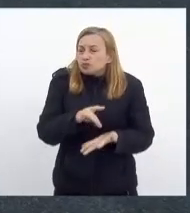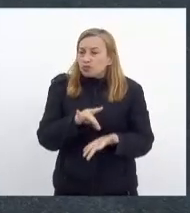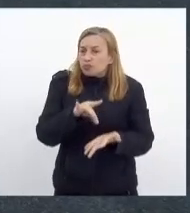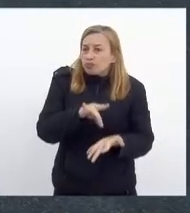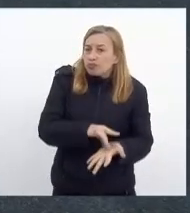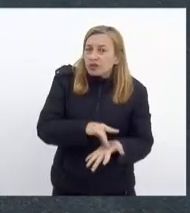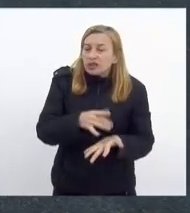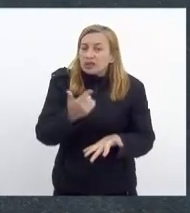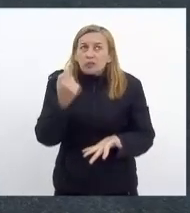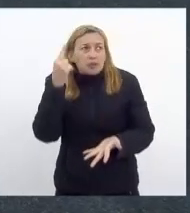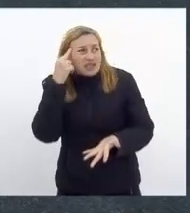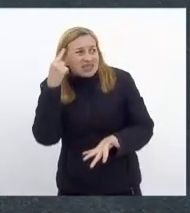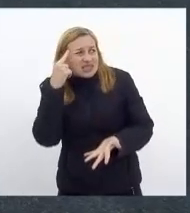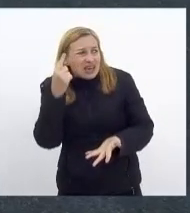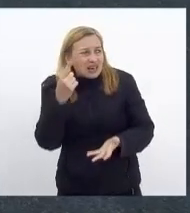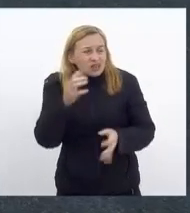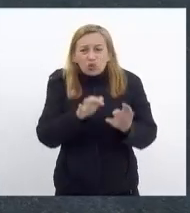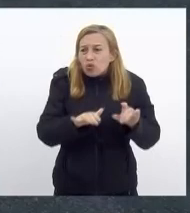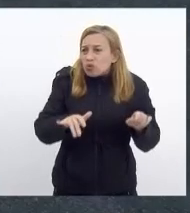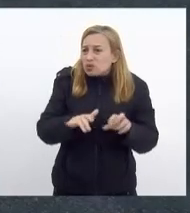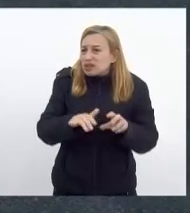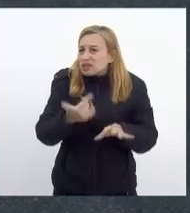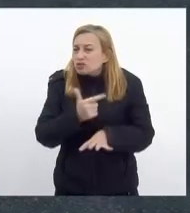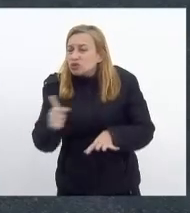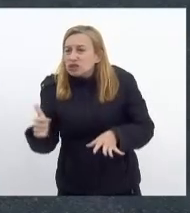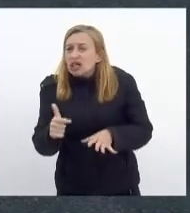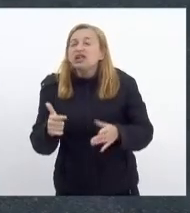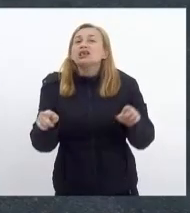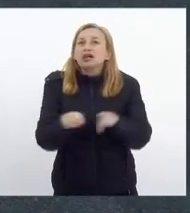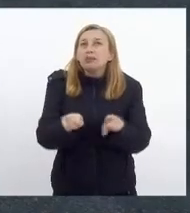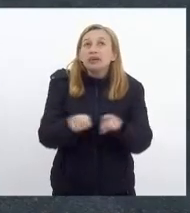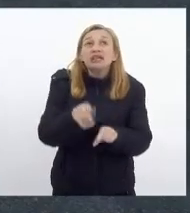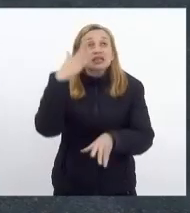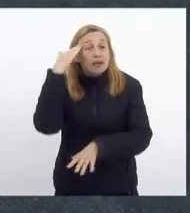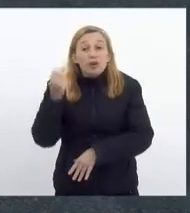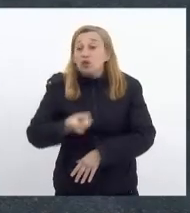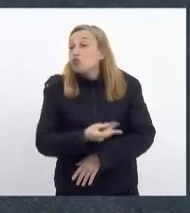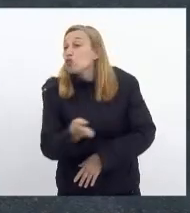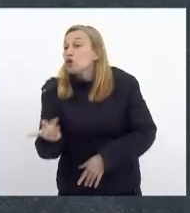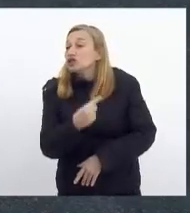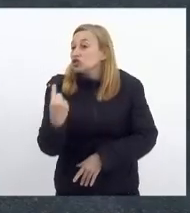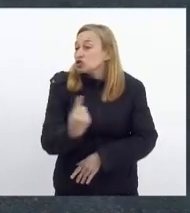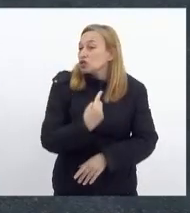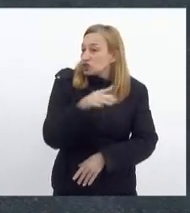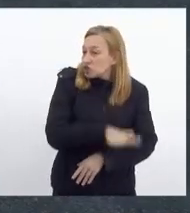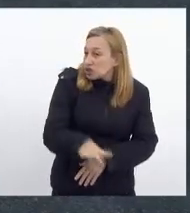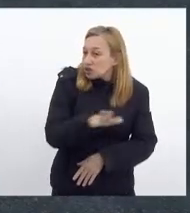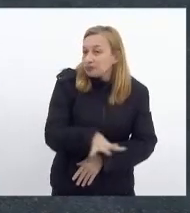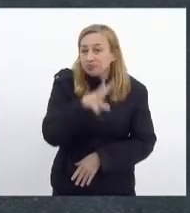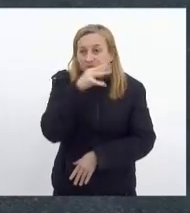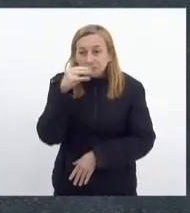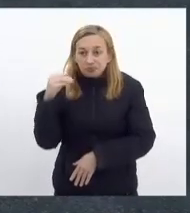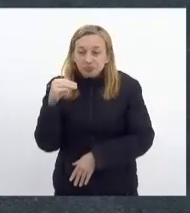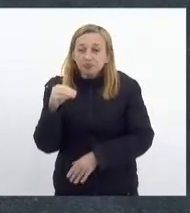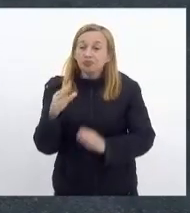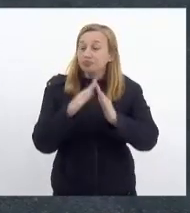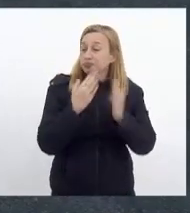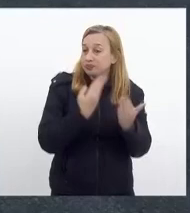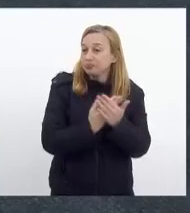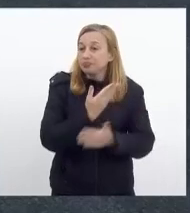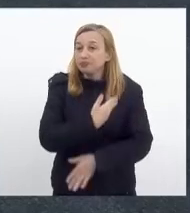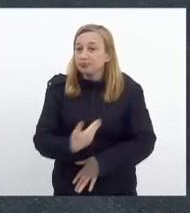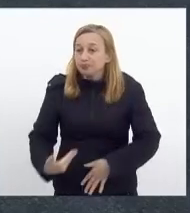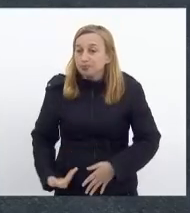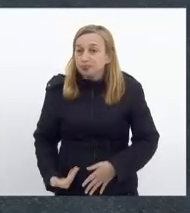interatividade. Da mesma forma, nós sabemos o quanto as nossas crianças e adolescentes da rede pública